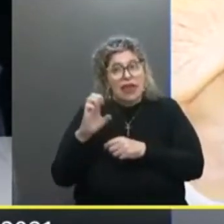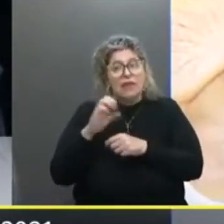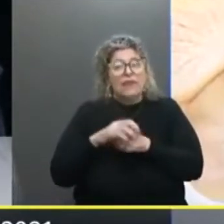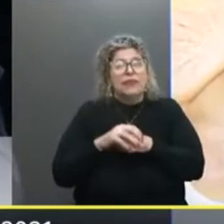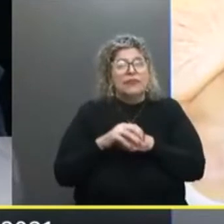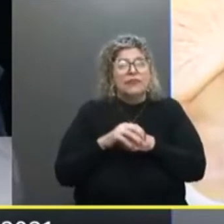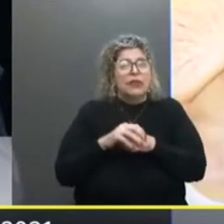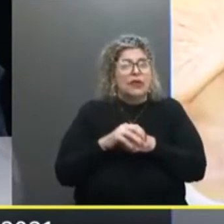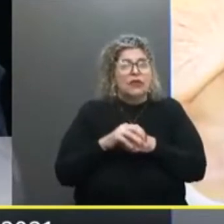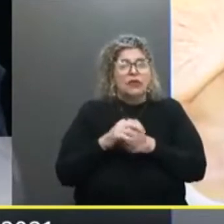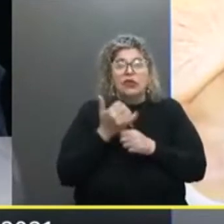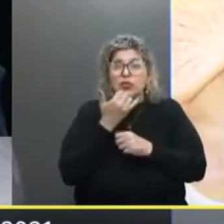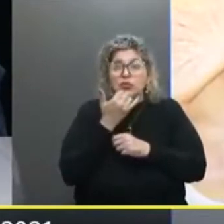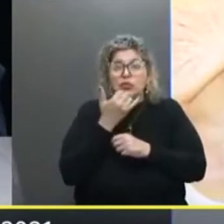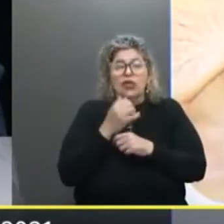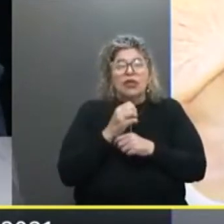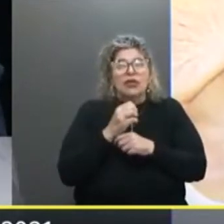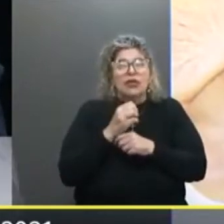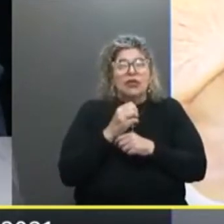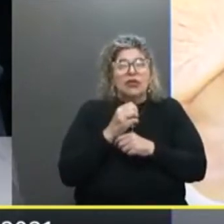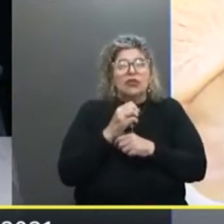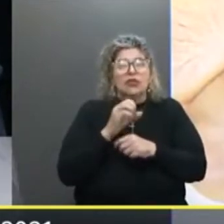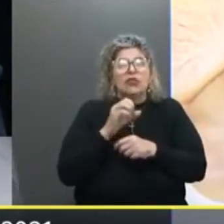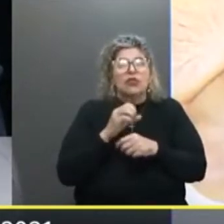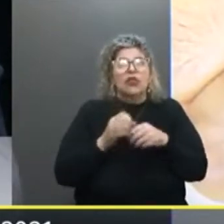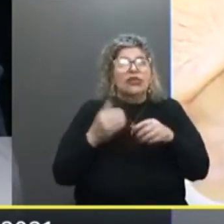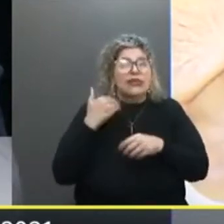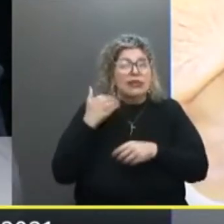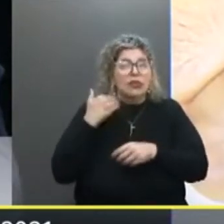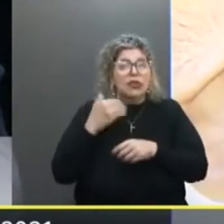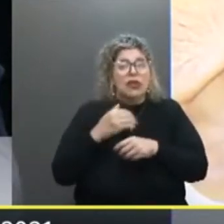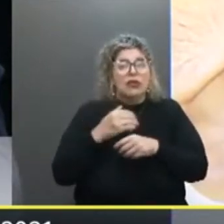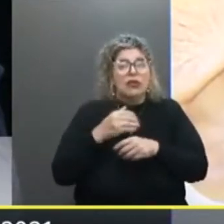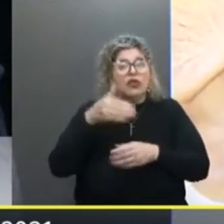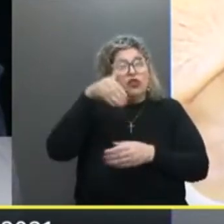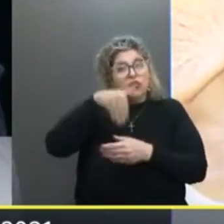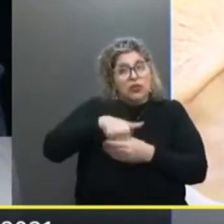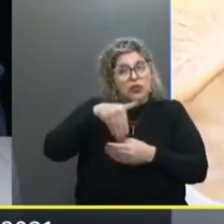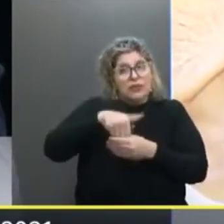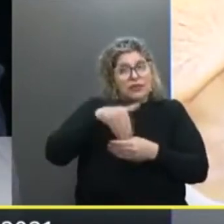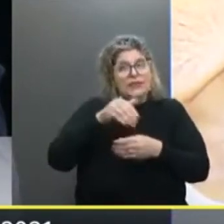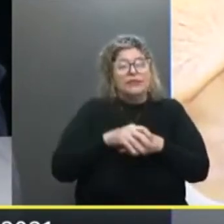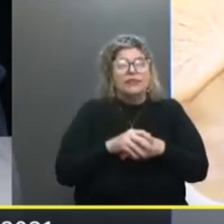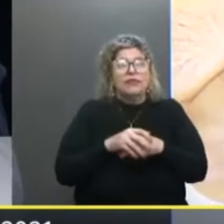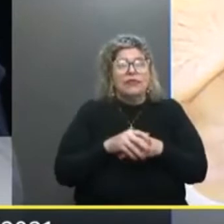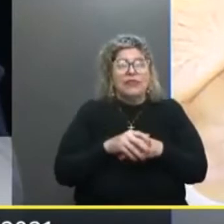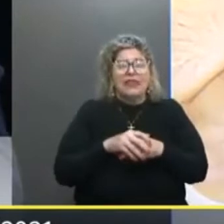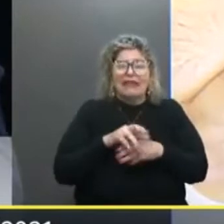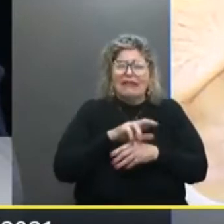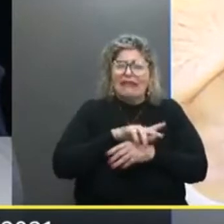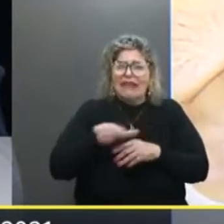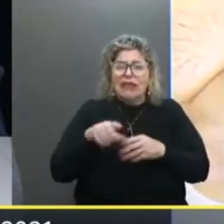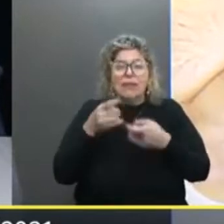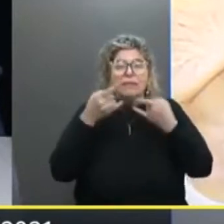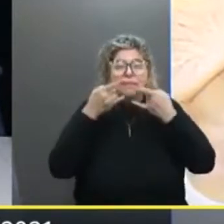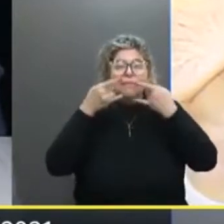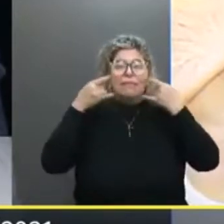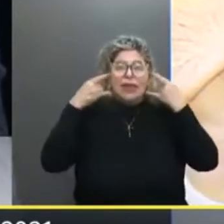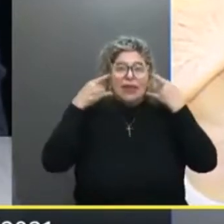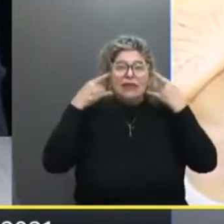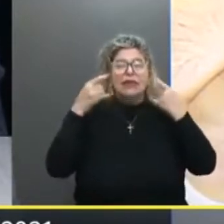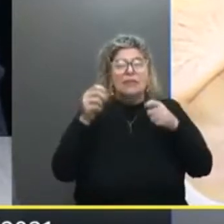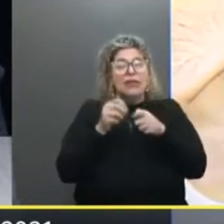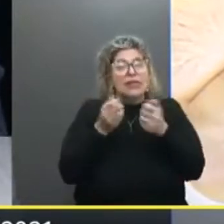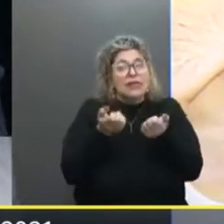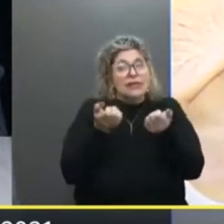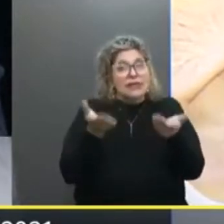Ao TSE não Ao Tribunal Do Estado Eleitoral E nós demos Inúmeras máscaras Nossas Para